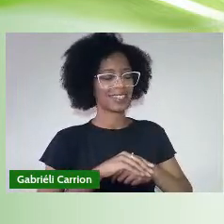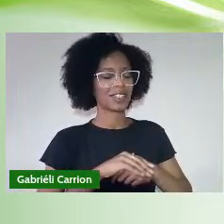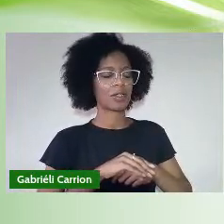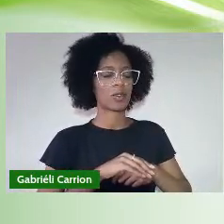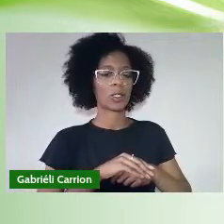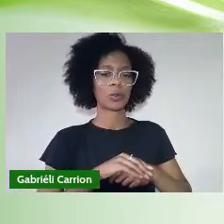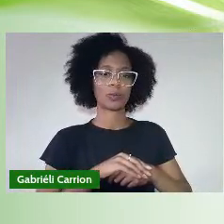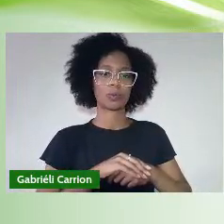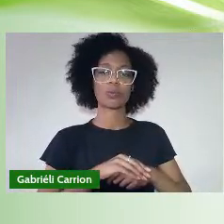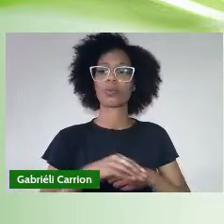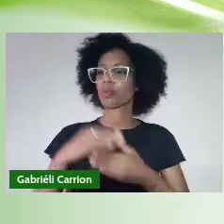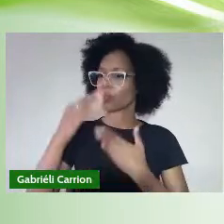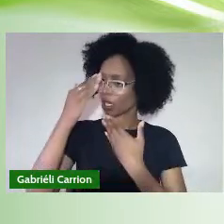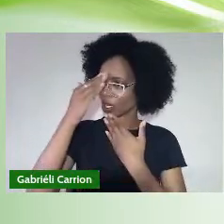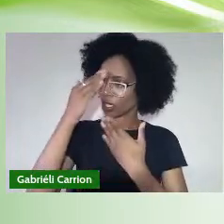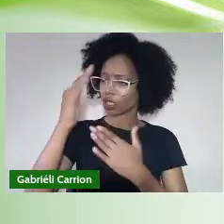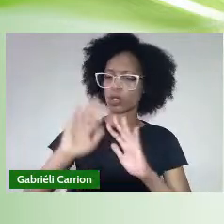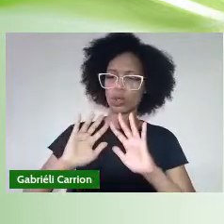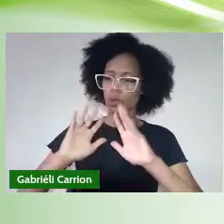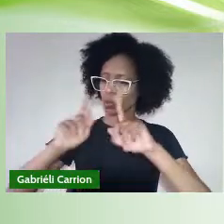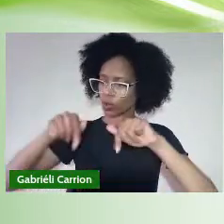Agradeço a todos os presentes